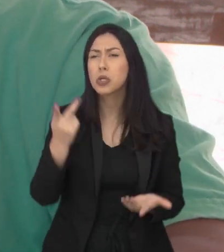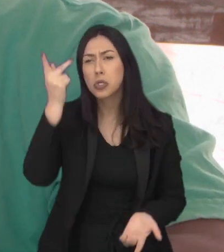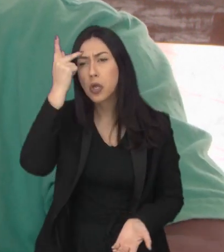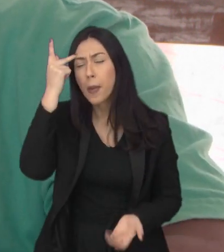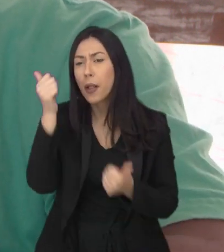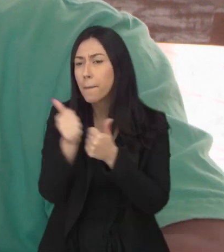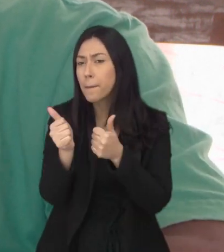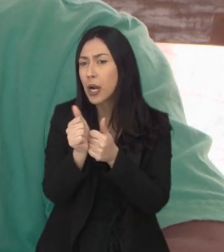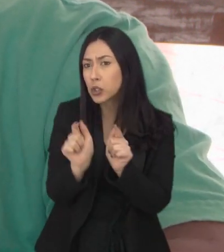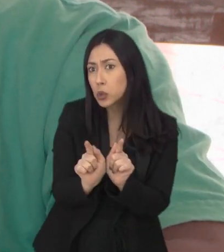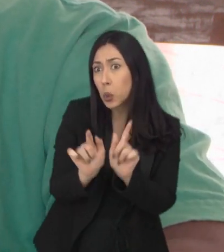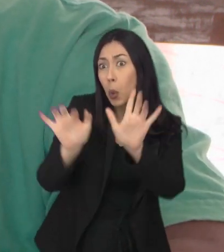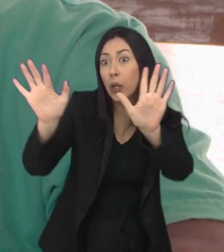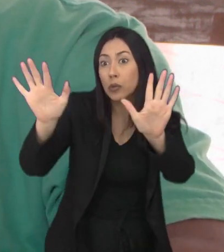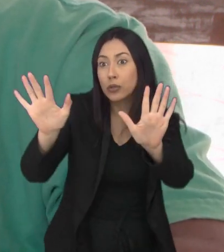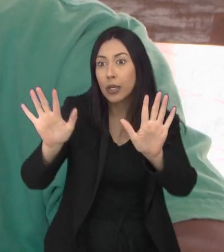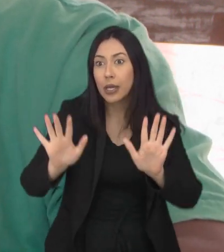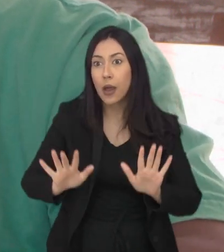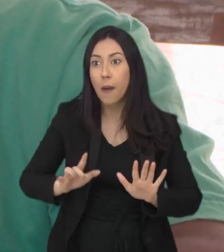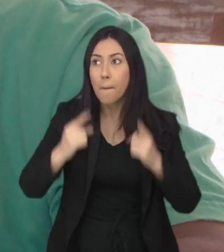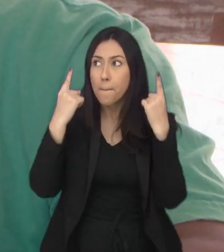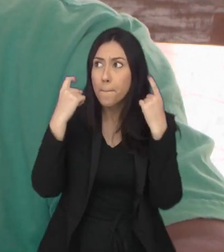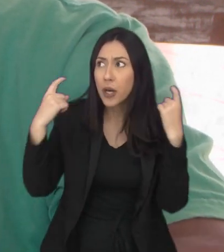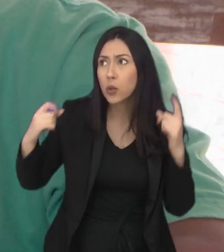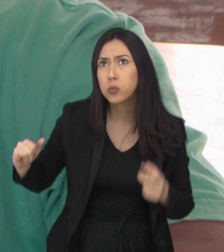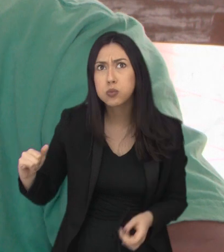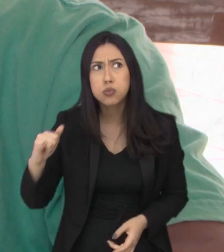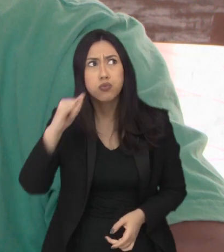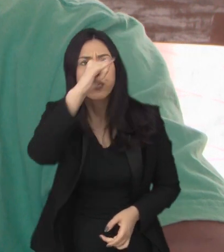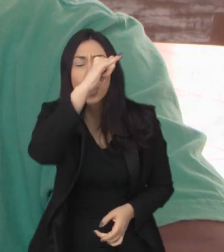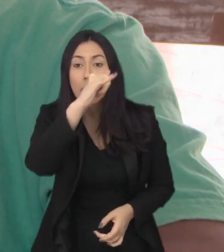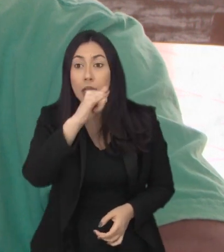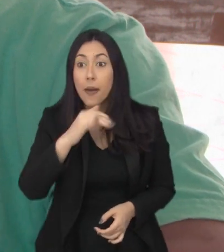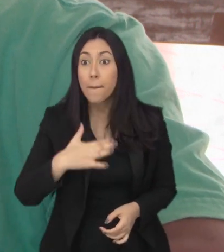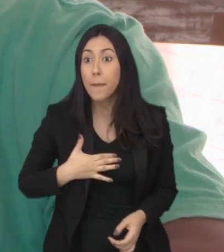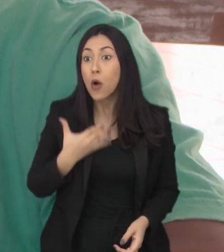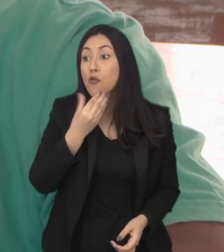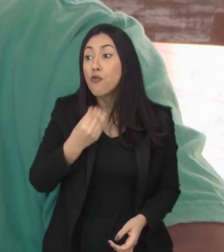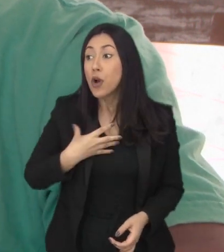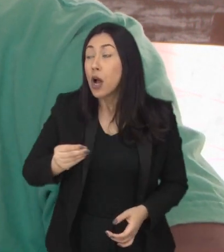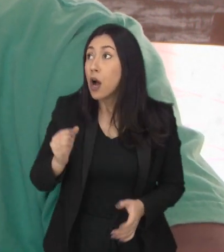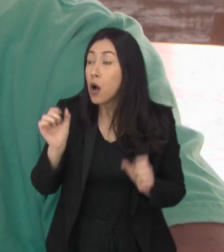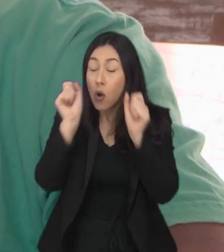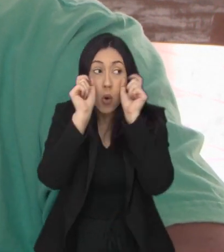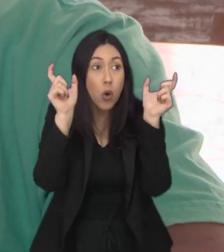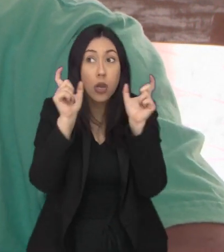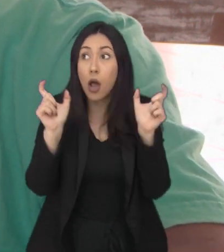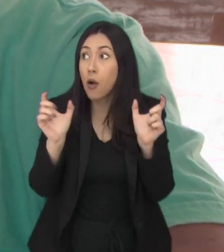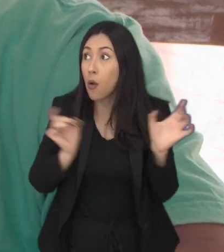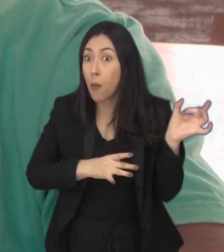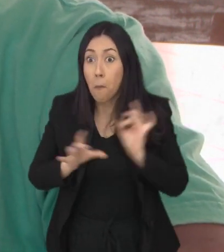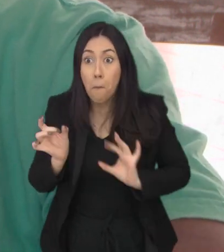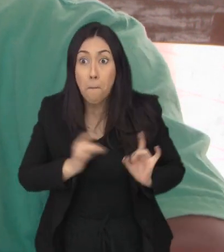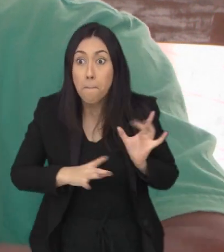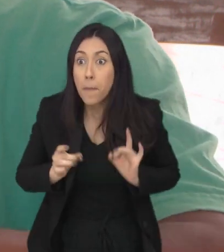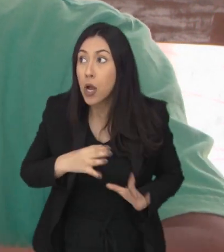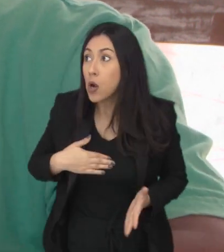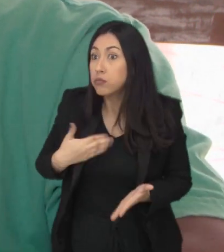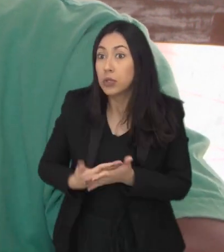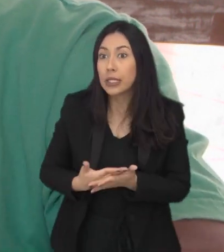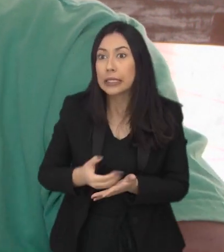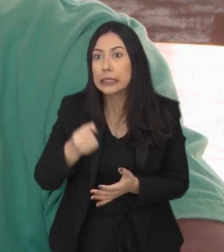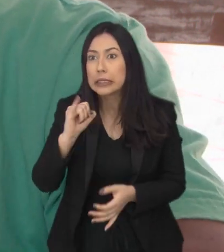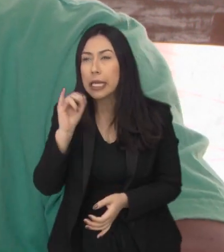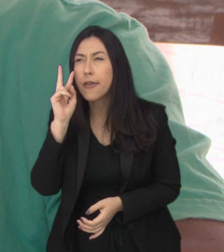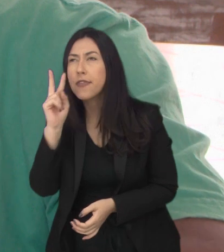Guarulhos. Ouvia barulho de avião ou qualquer fogo de artifício. Ele acordava de madrugada, né? Assustado. Aviões